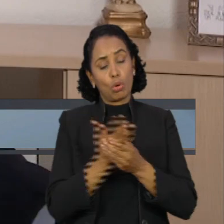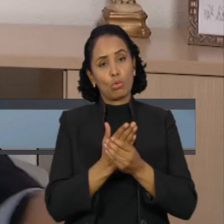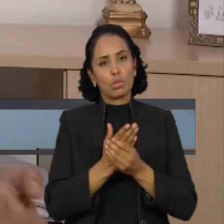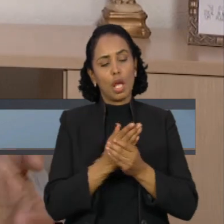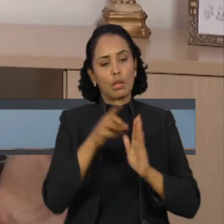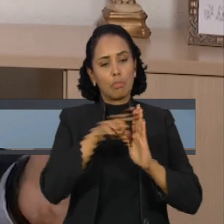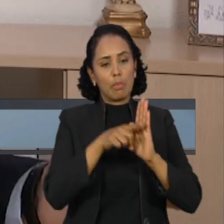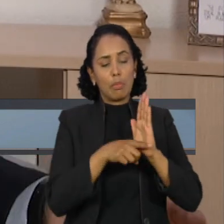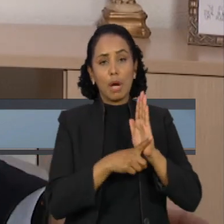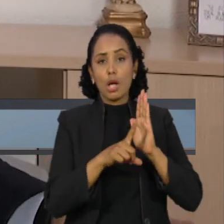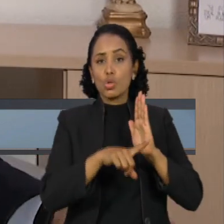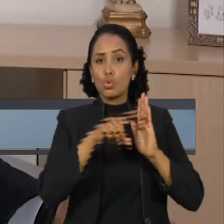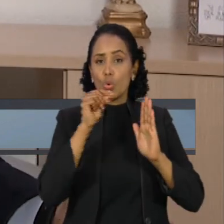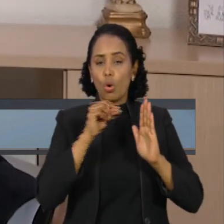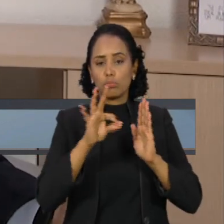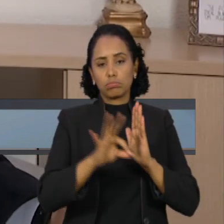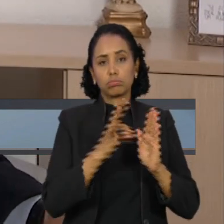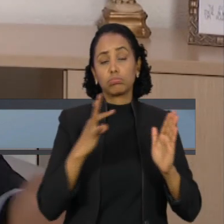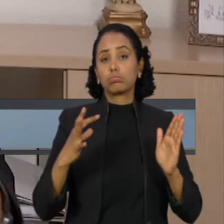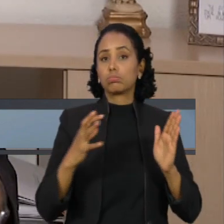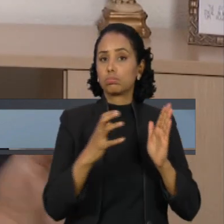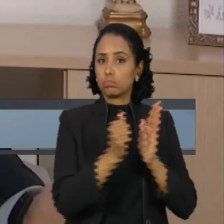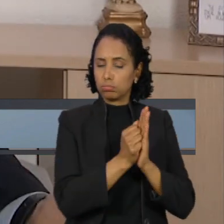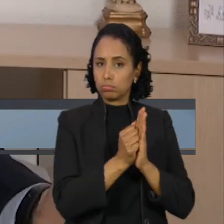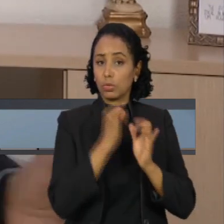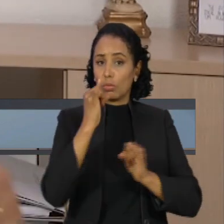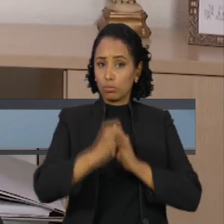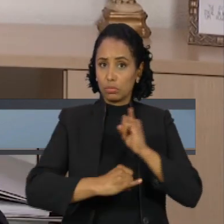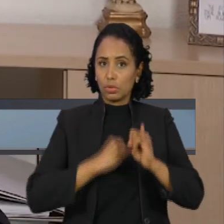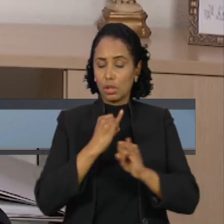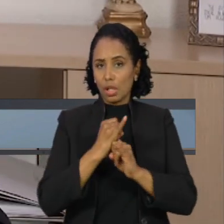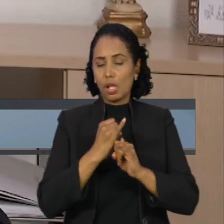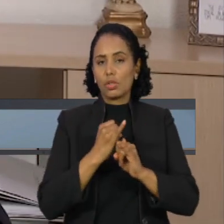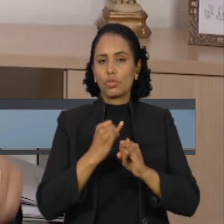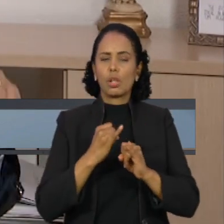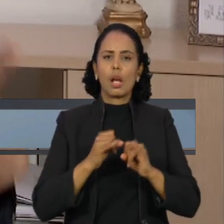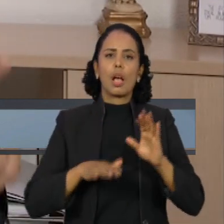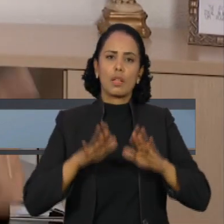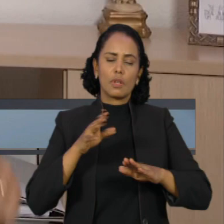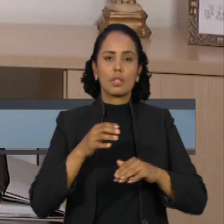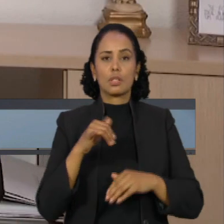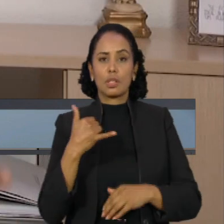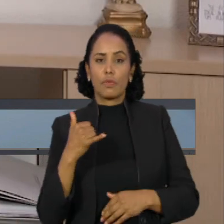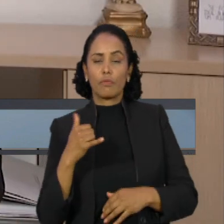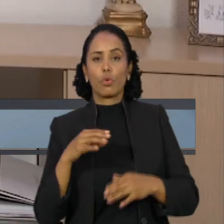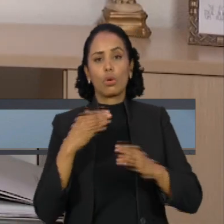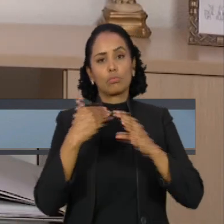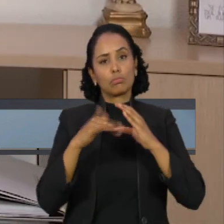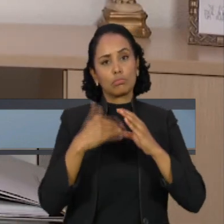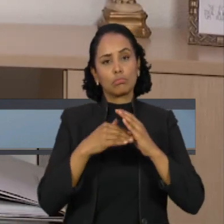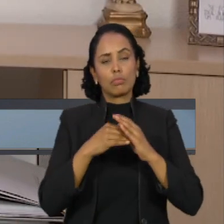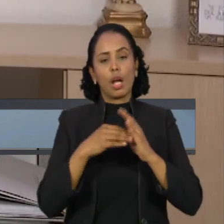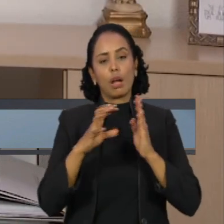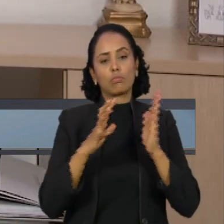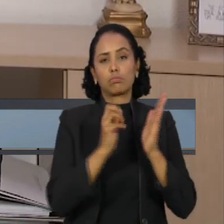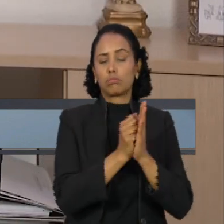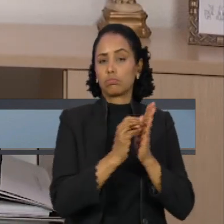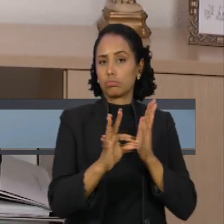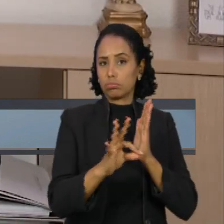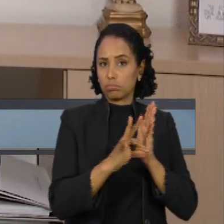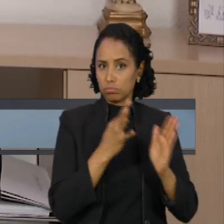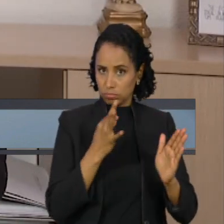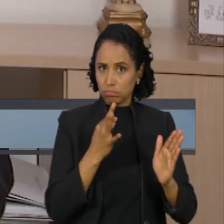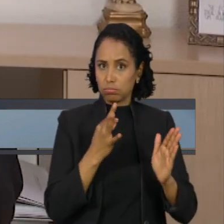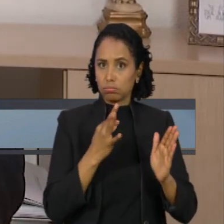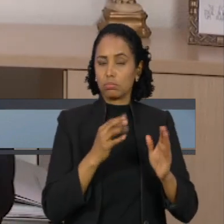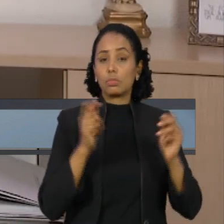cadastrar meios de comunicação válidos, normalmente é um telefone e um e-mail, para que também as citações, intimações e notificações